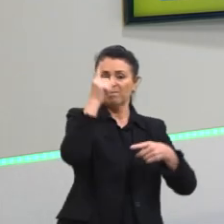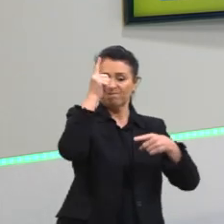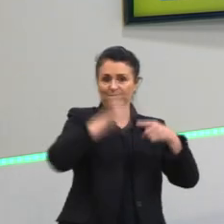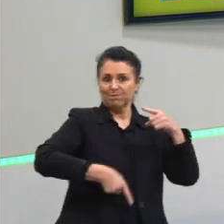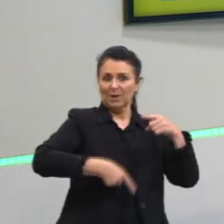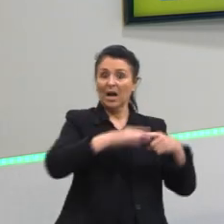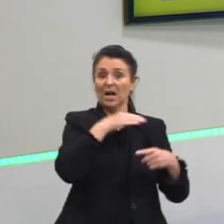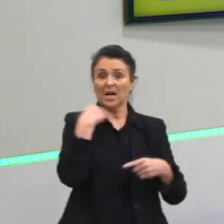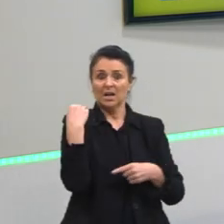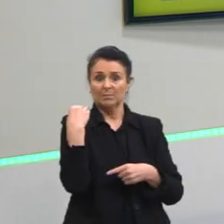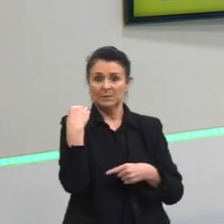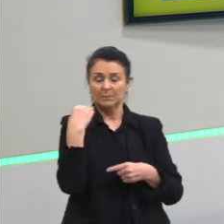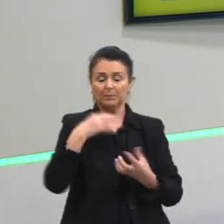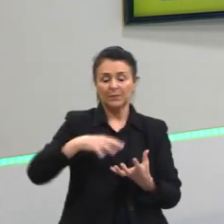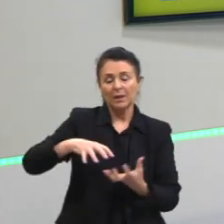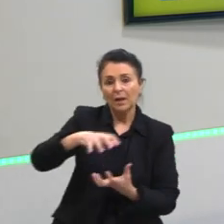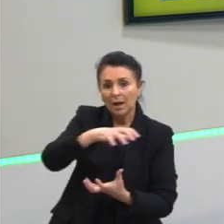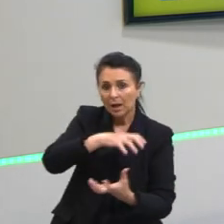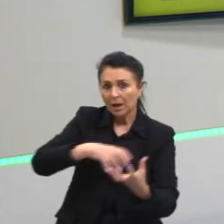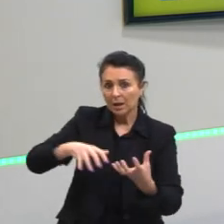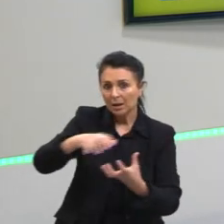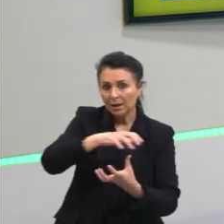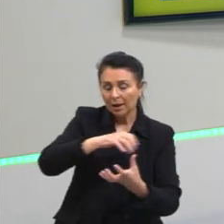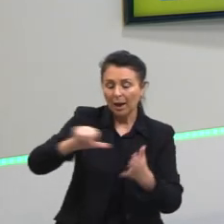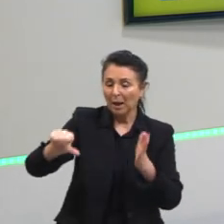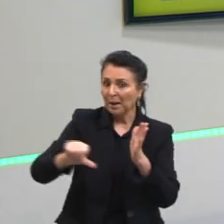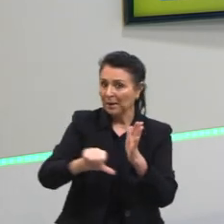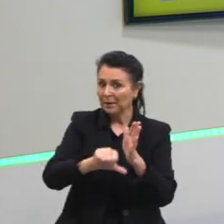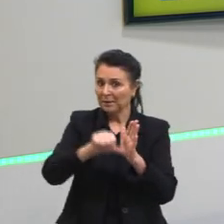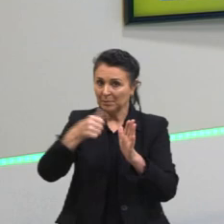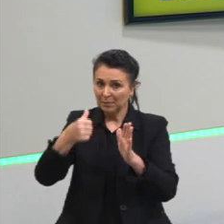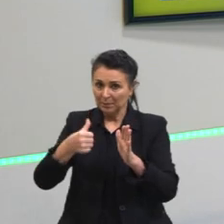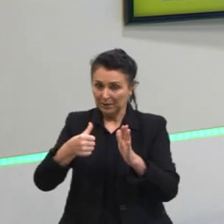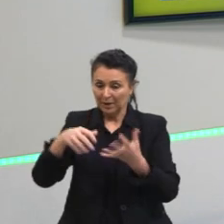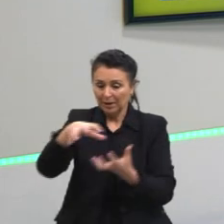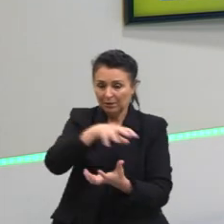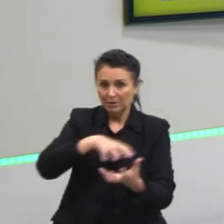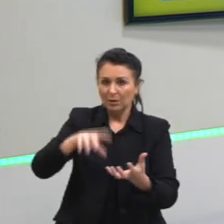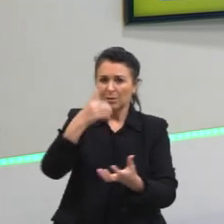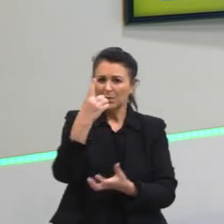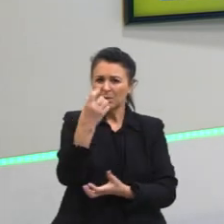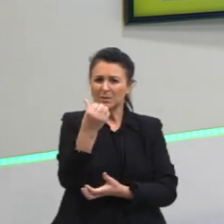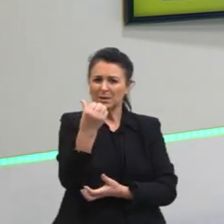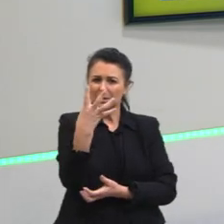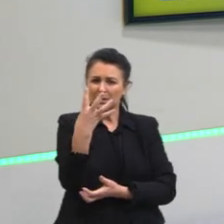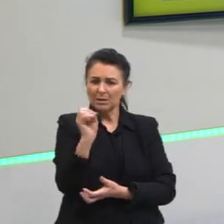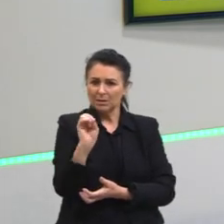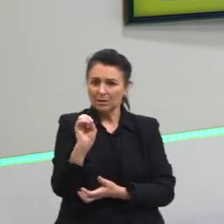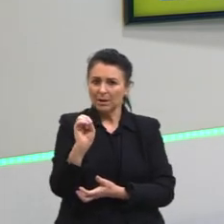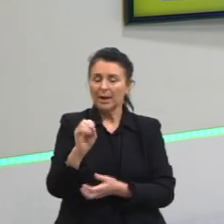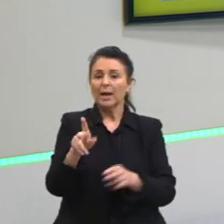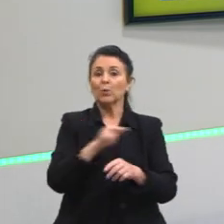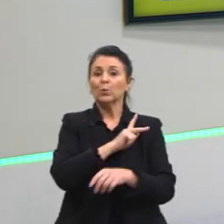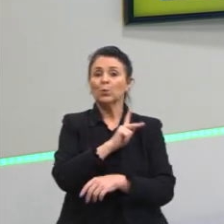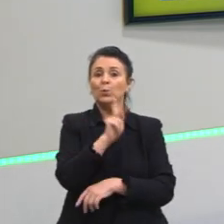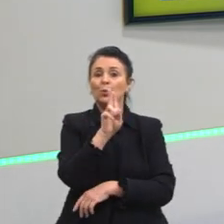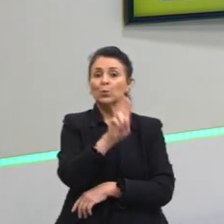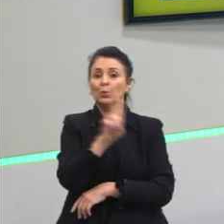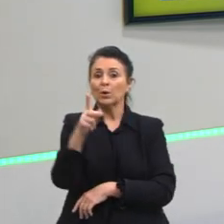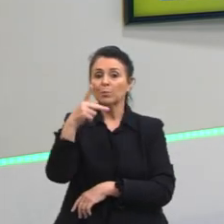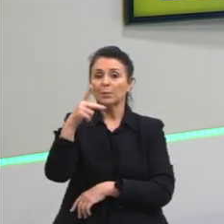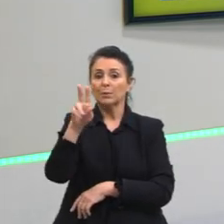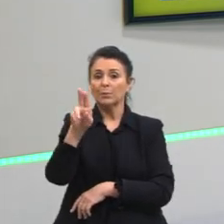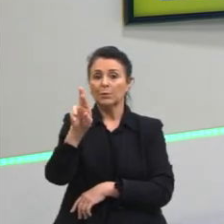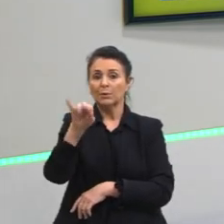Daí, essa revolução, então, essa primeira revolução em 1640, é a Revolução Puritana de Oliver